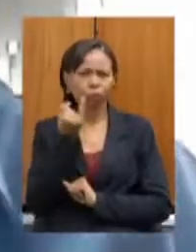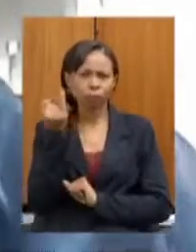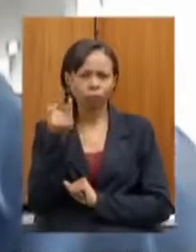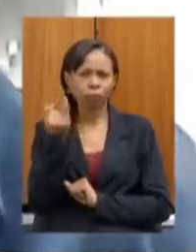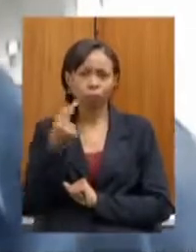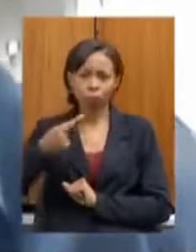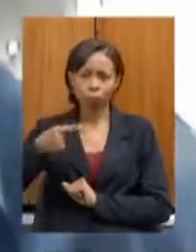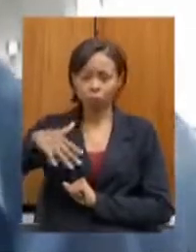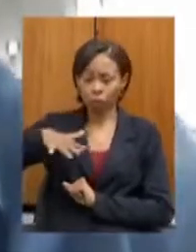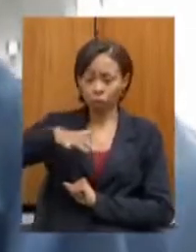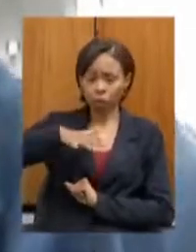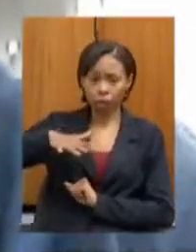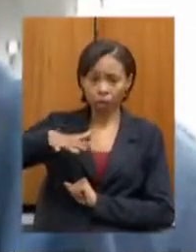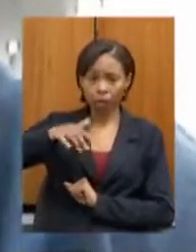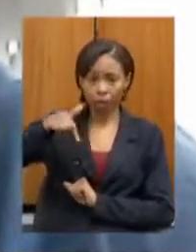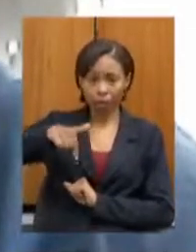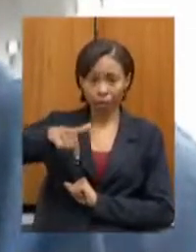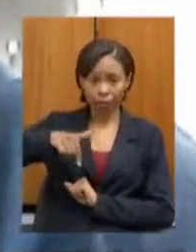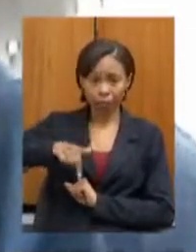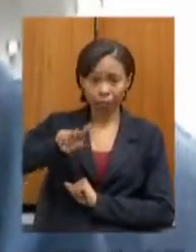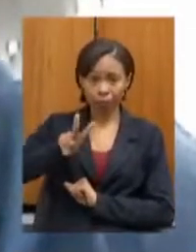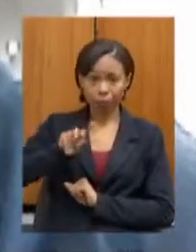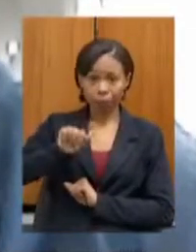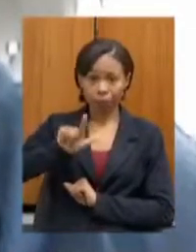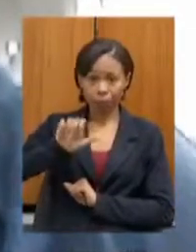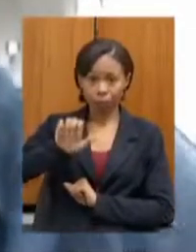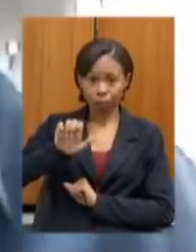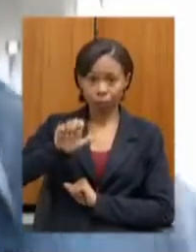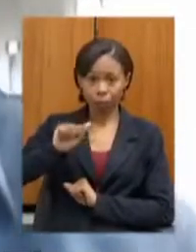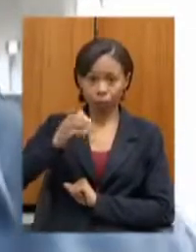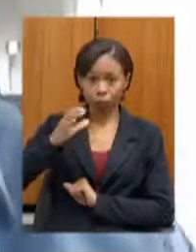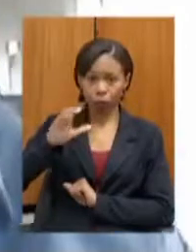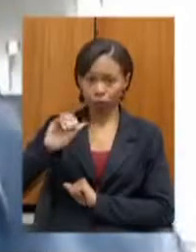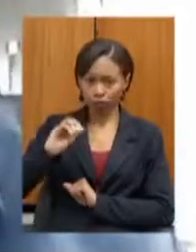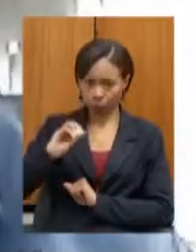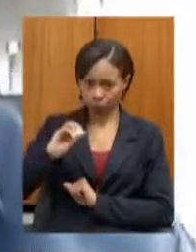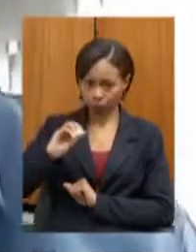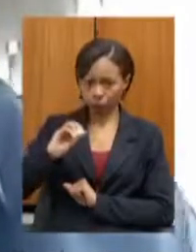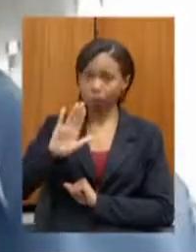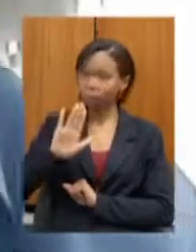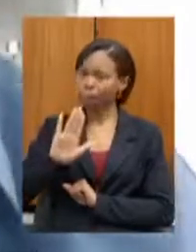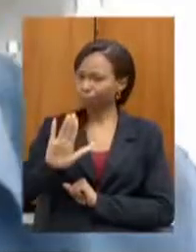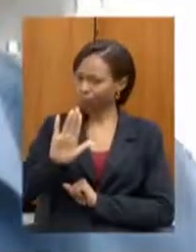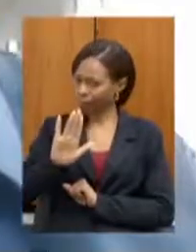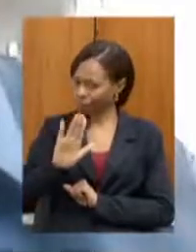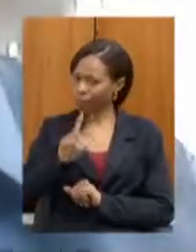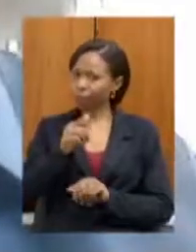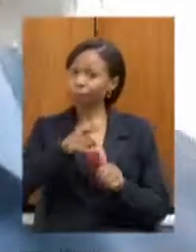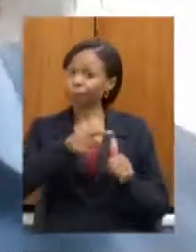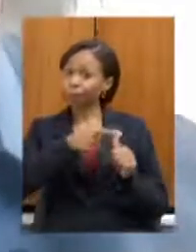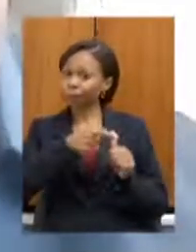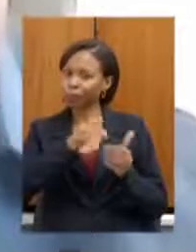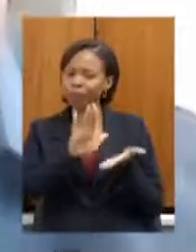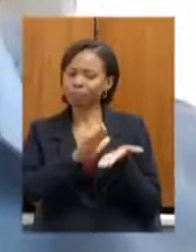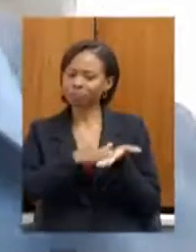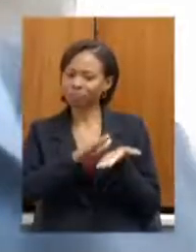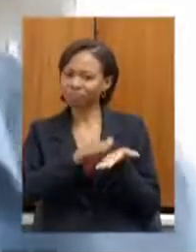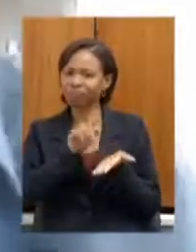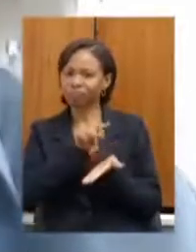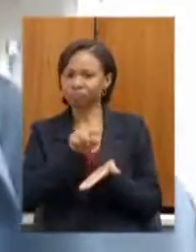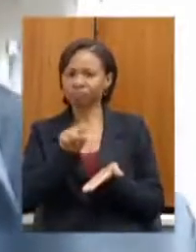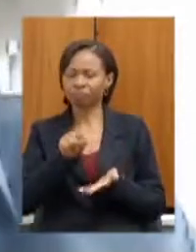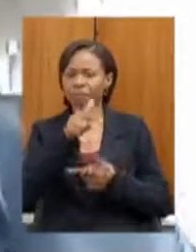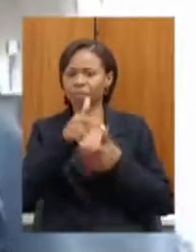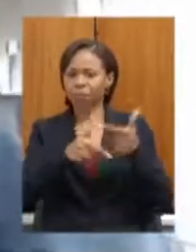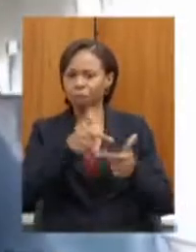nossa região aqui do Vale do Aço, mas primeiro parabenizá-lo pelos trabalhos que vem desenvolvendo na